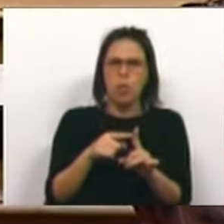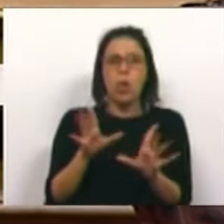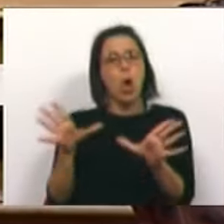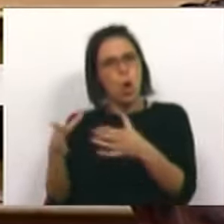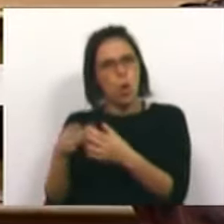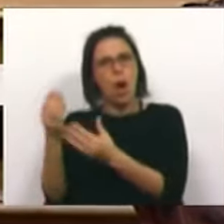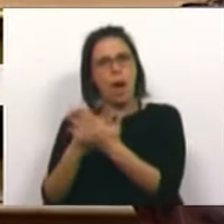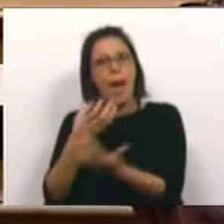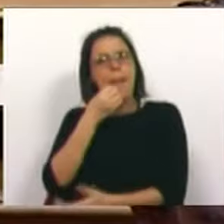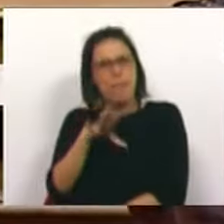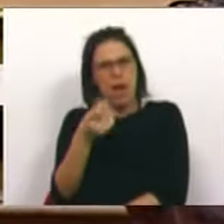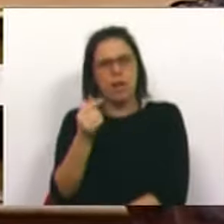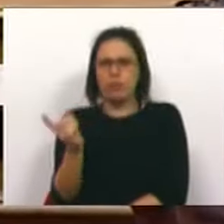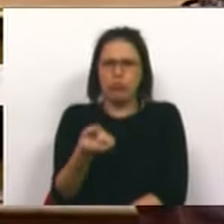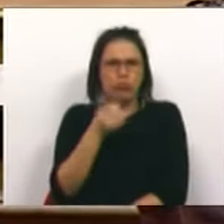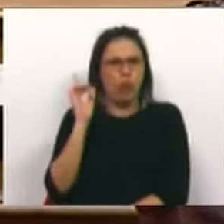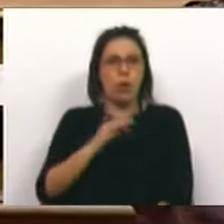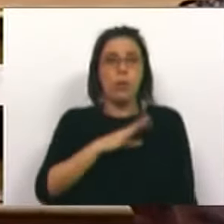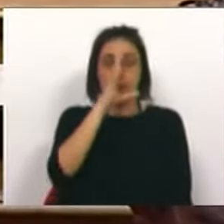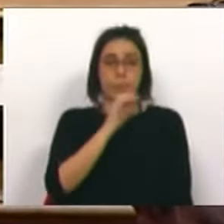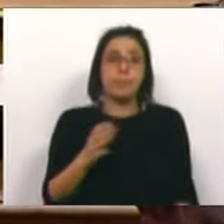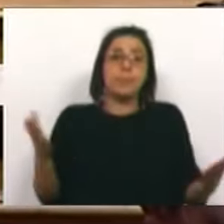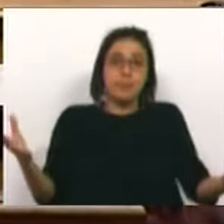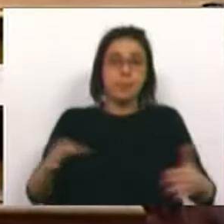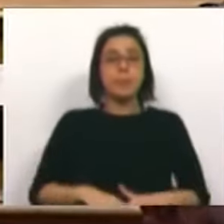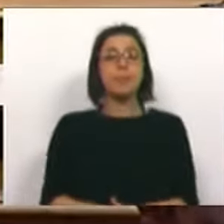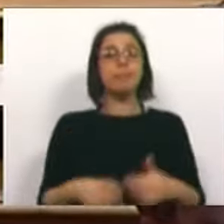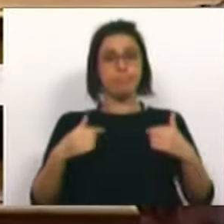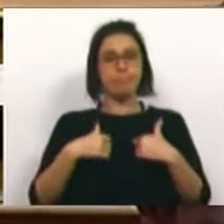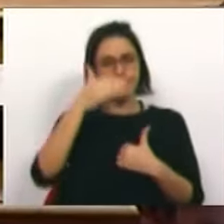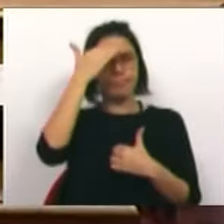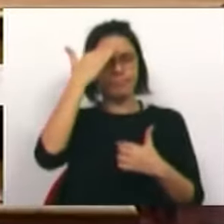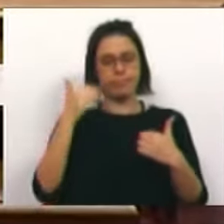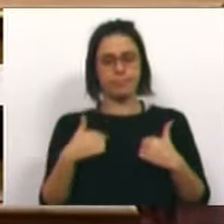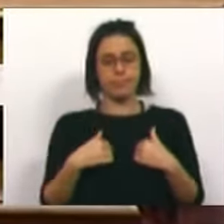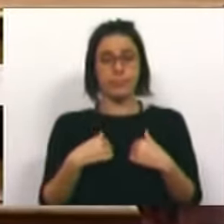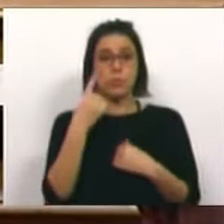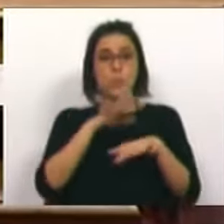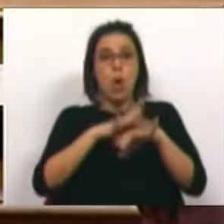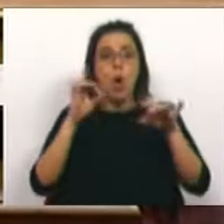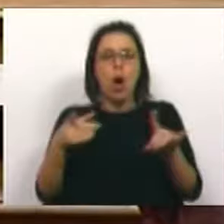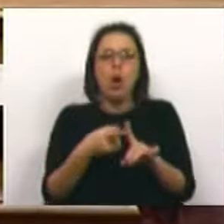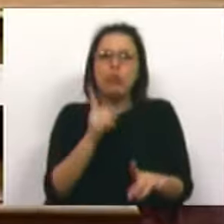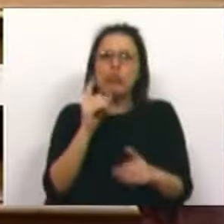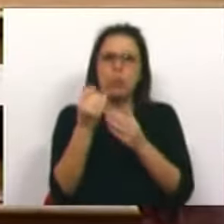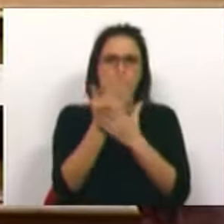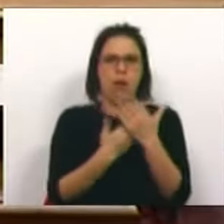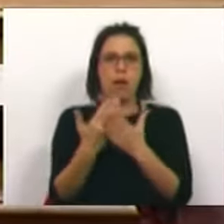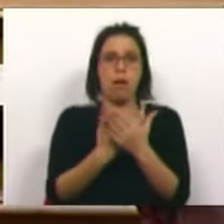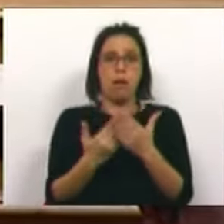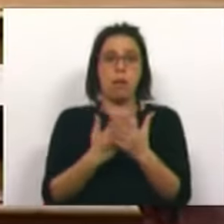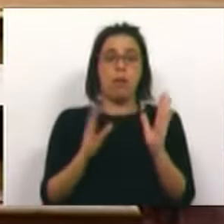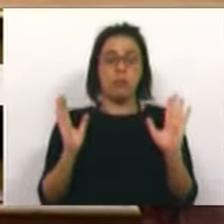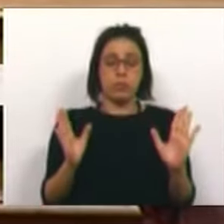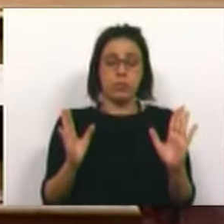que os grupos económicos percam dinheiro. Não é, Sr. Ministro. E por isso mesmo é que nós consideramos que um hospital não é um negócio e como